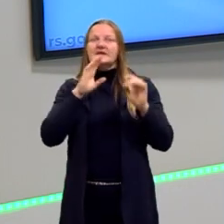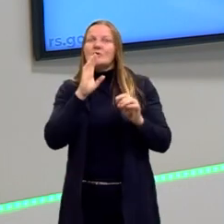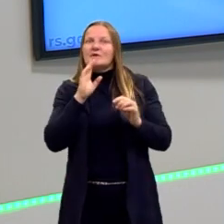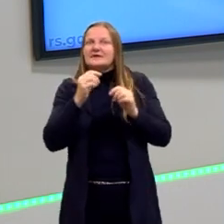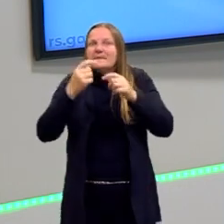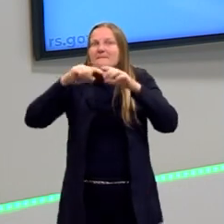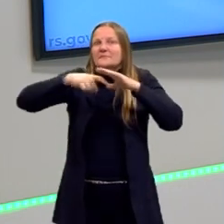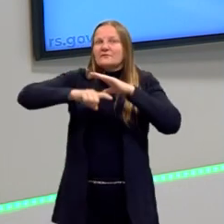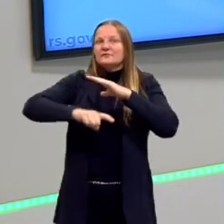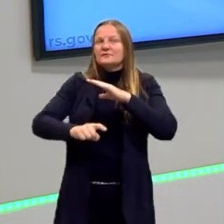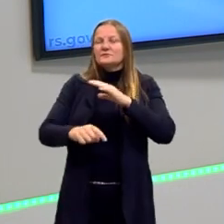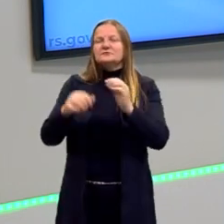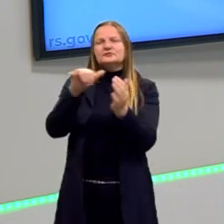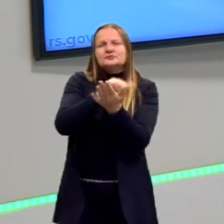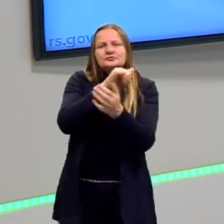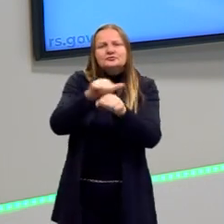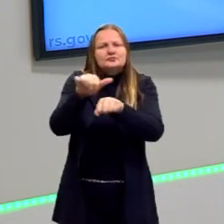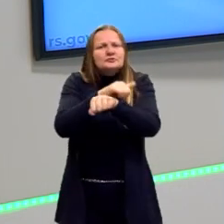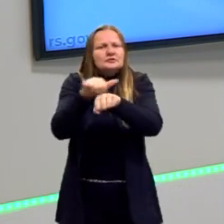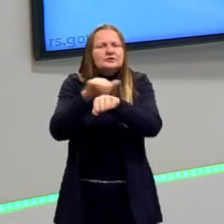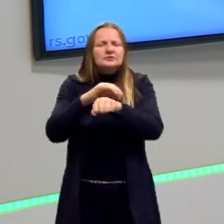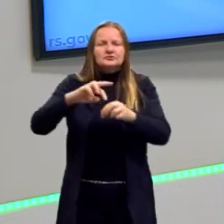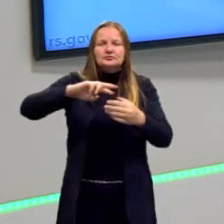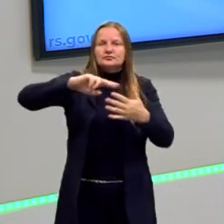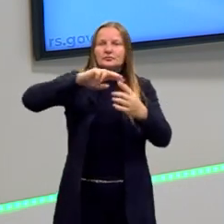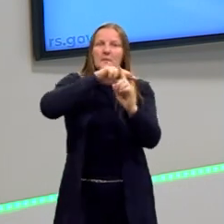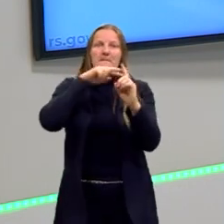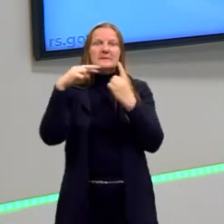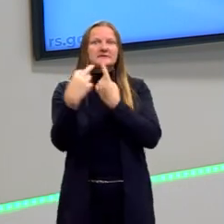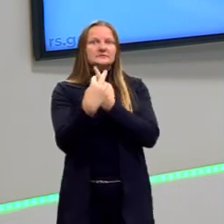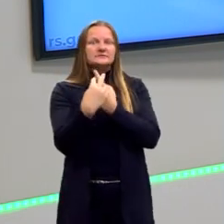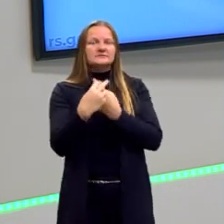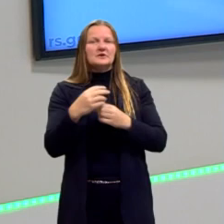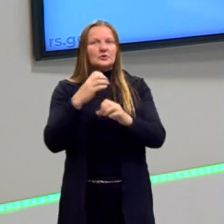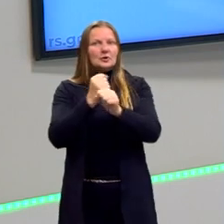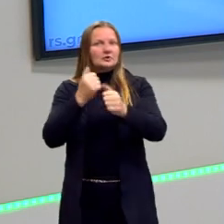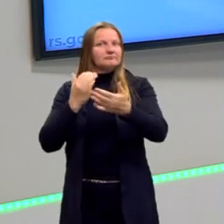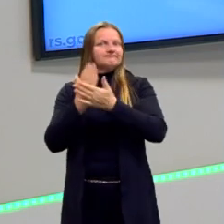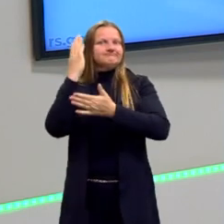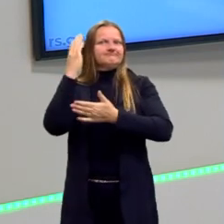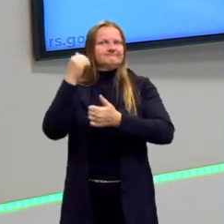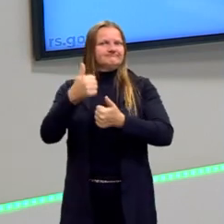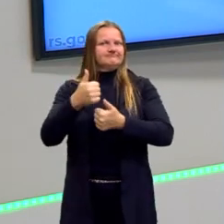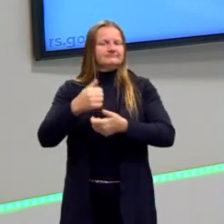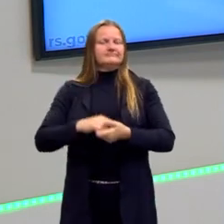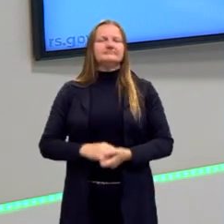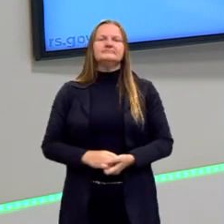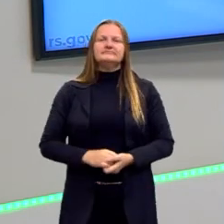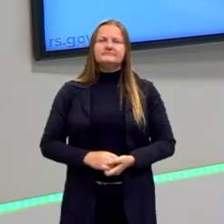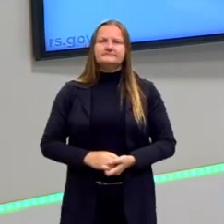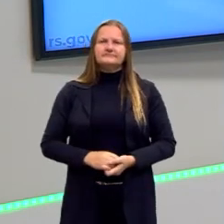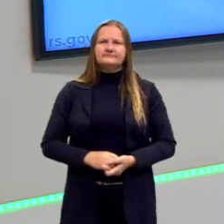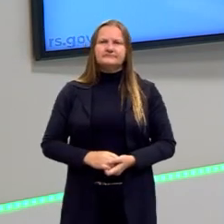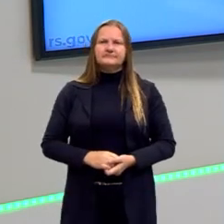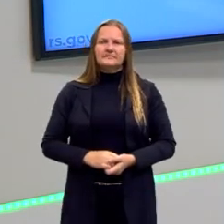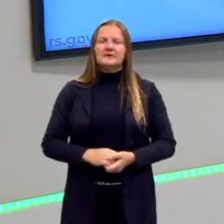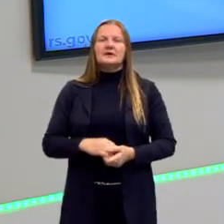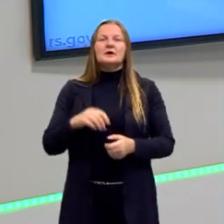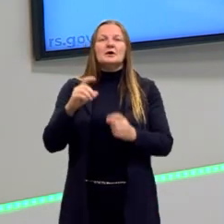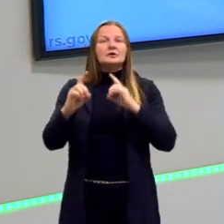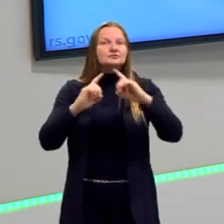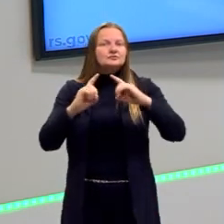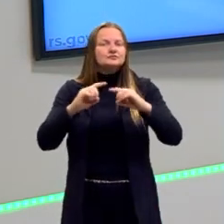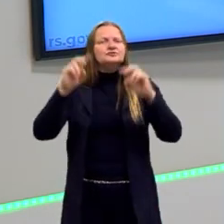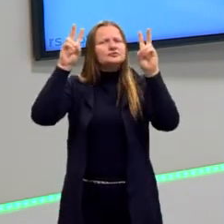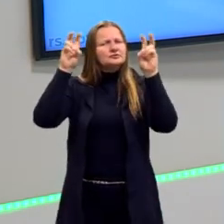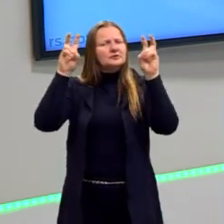aparecer de diversas formas, aí você vai lá e tira a nota máxima que você puder no Enem, certo? E olha, para discutir também sobre